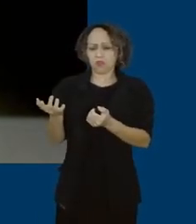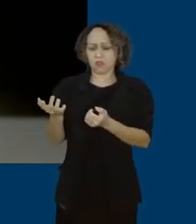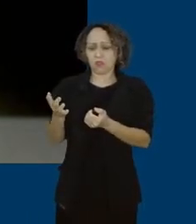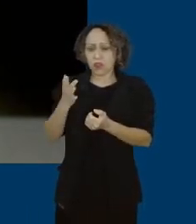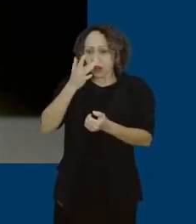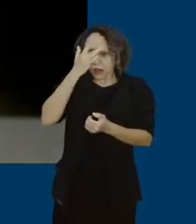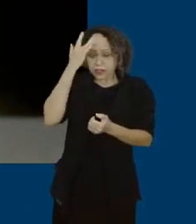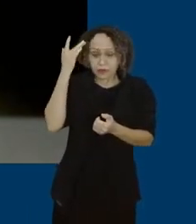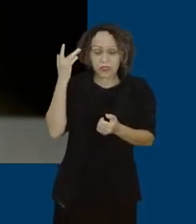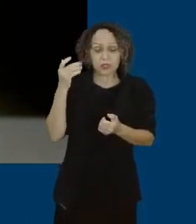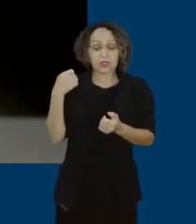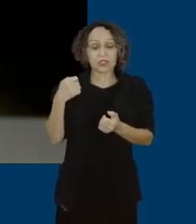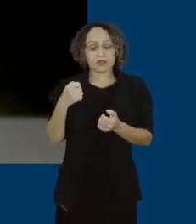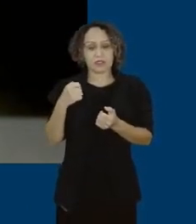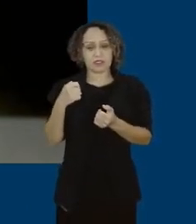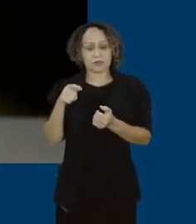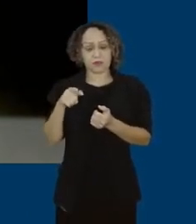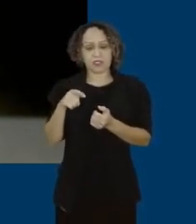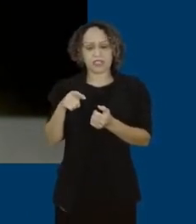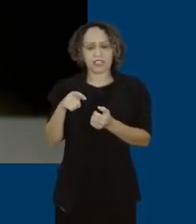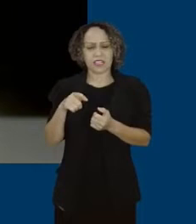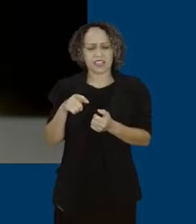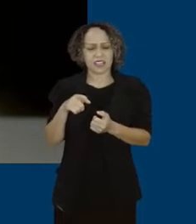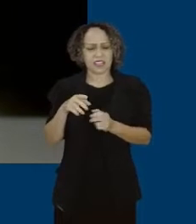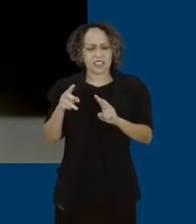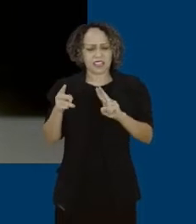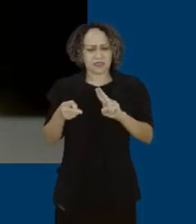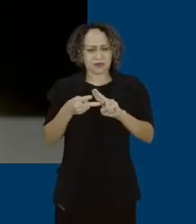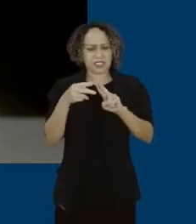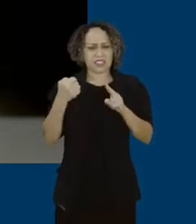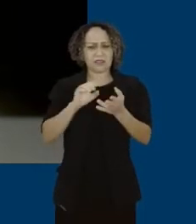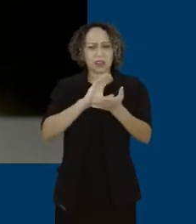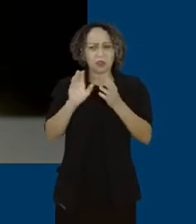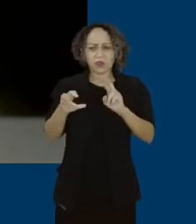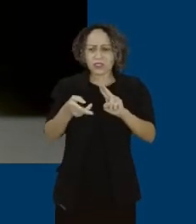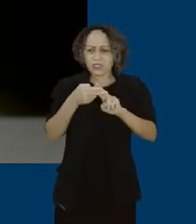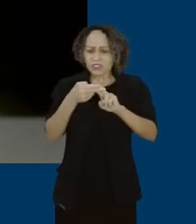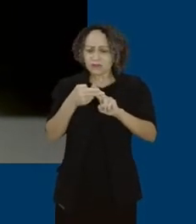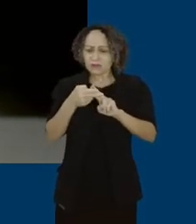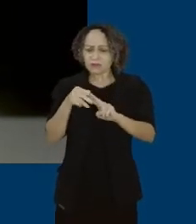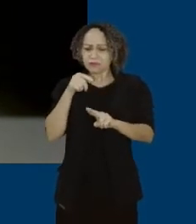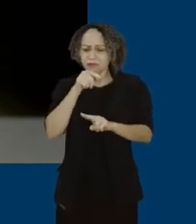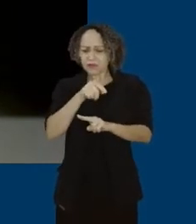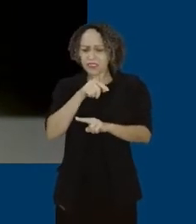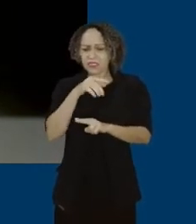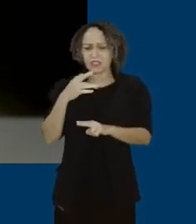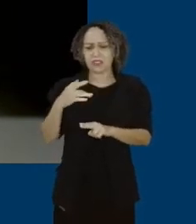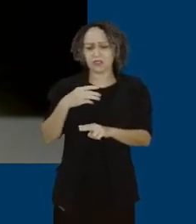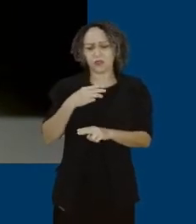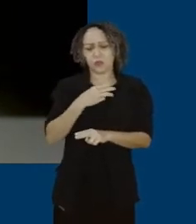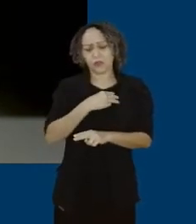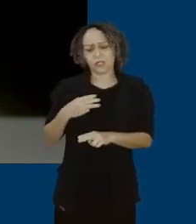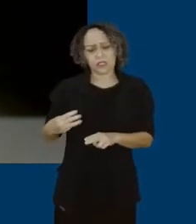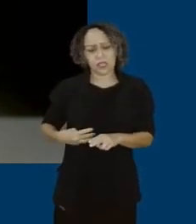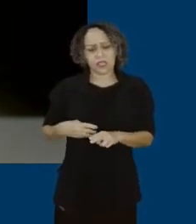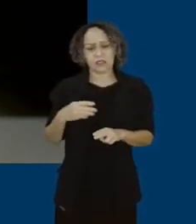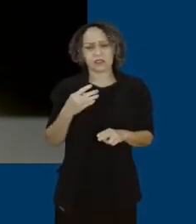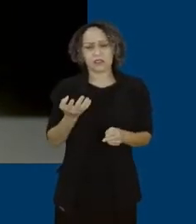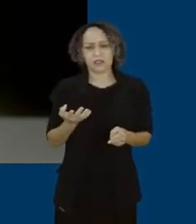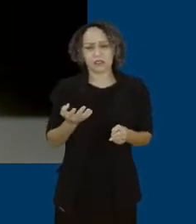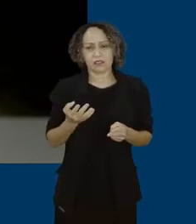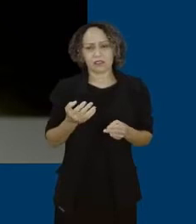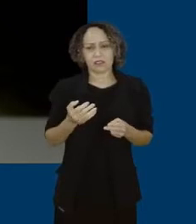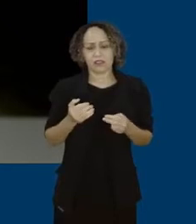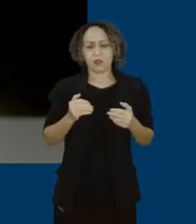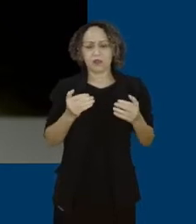para combater a pandemia, pedindo um dólar de propina por cada vacina. E agora no Ministério da Educação é propina